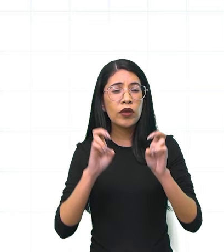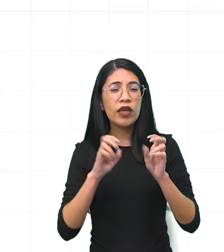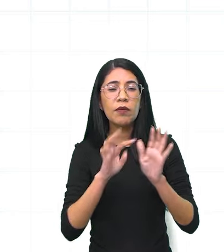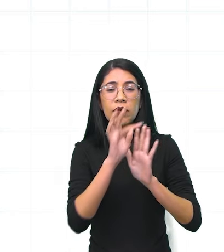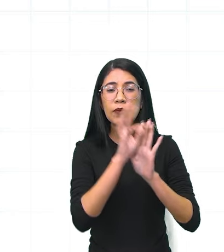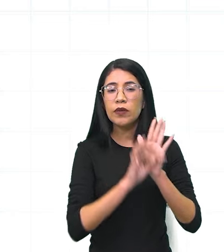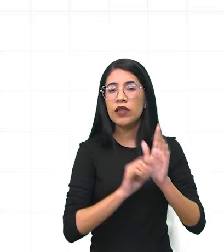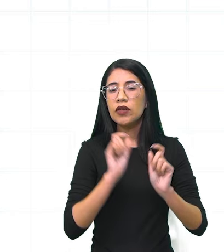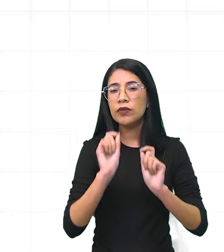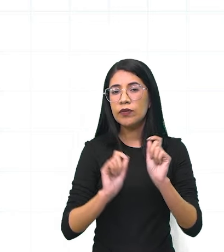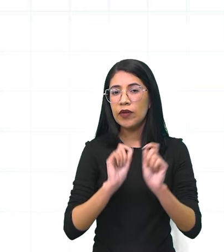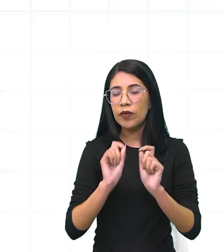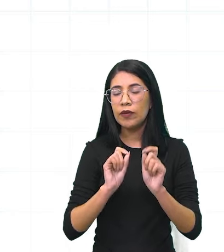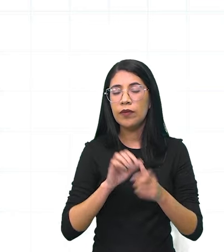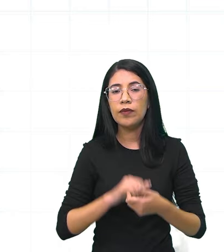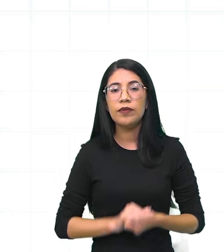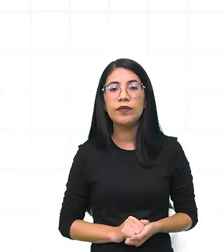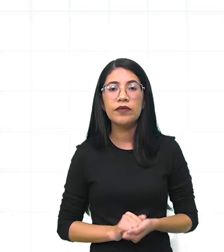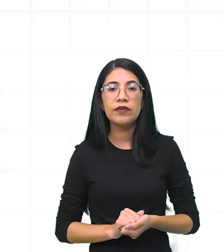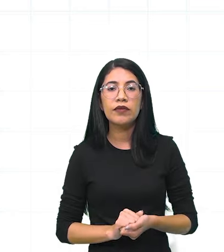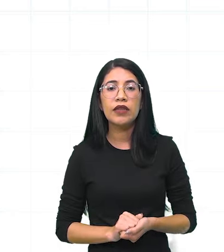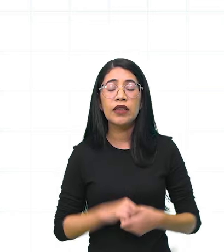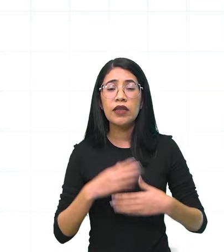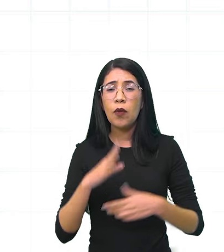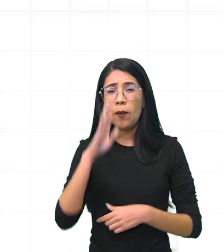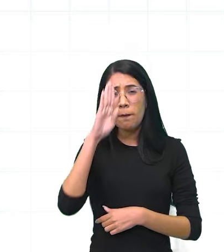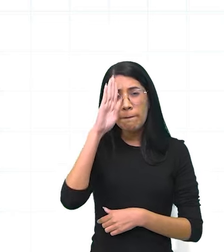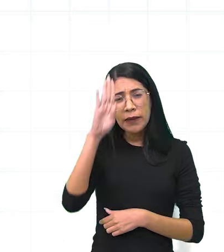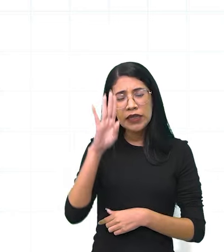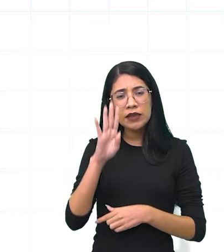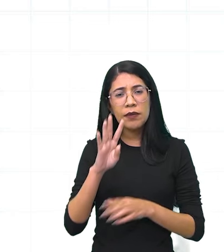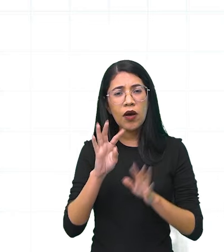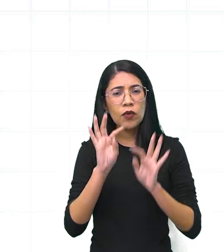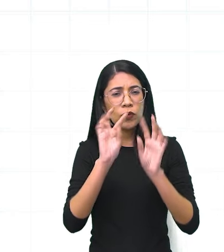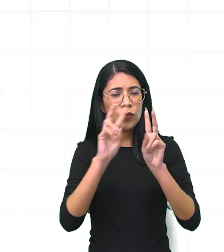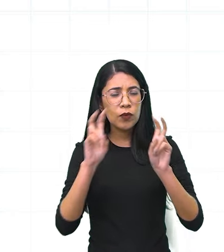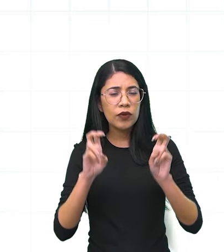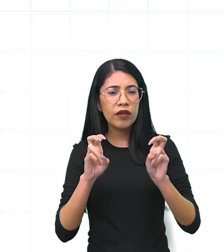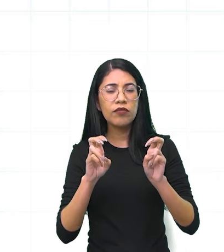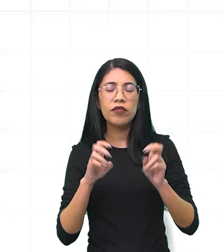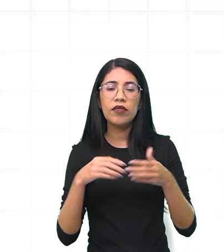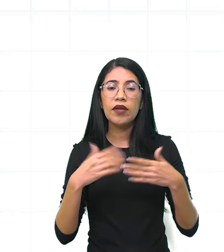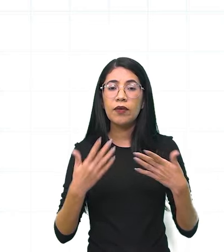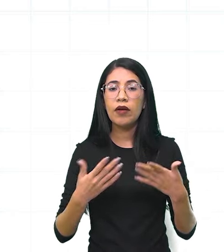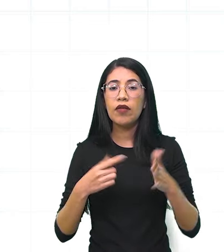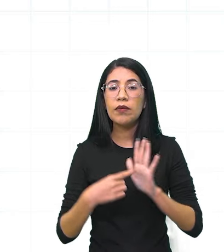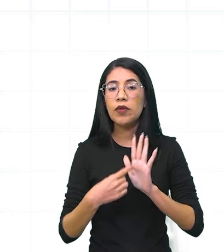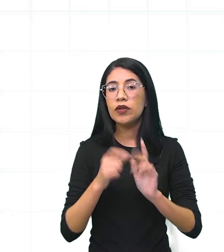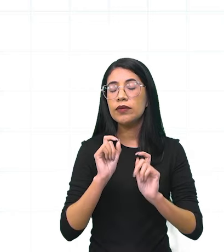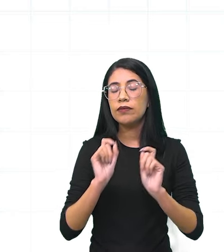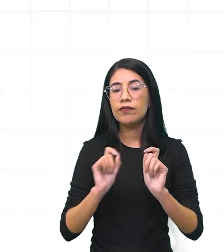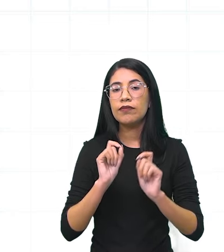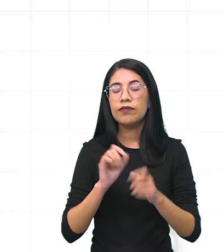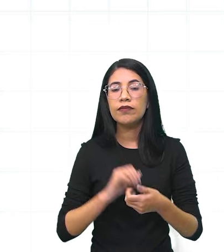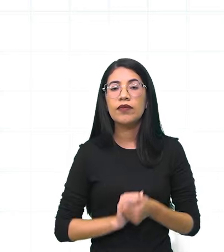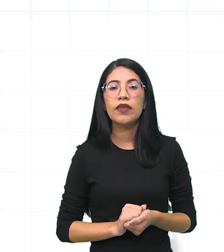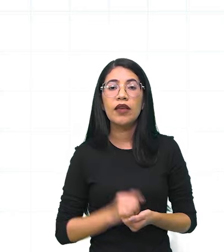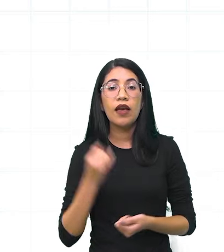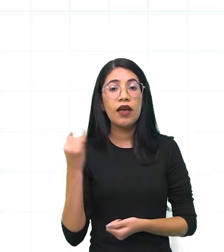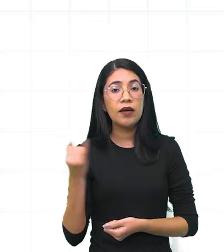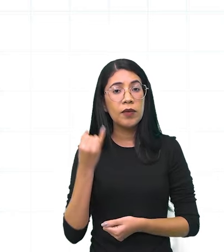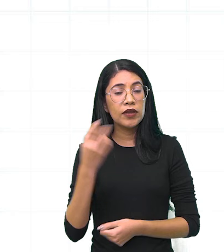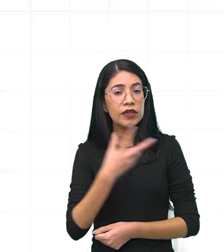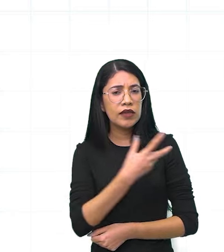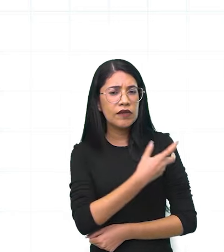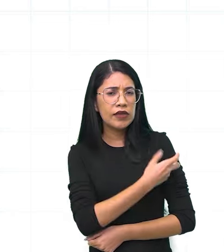sobre... Então, vê o que ele mais destaca ali. Será que ele destaca a importância